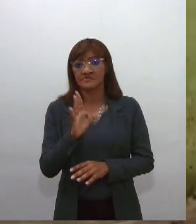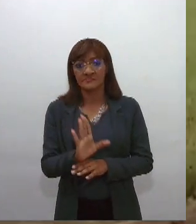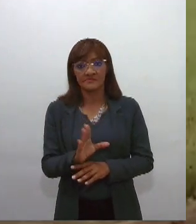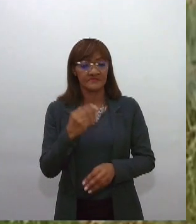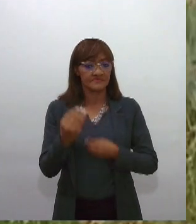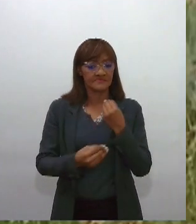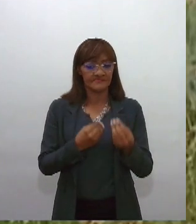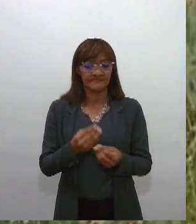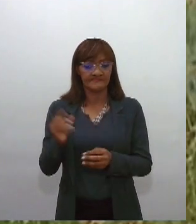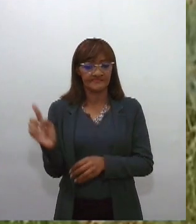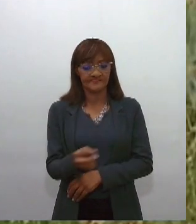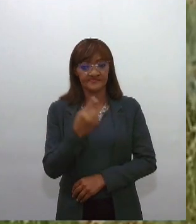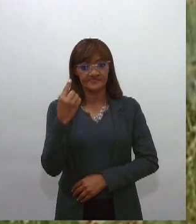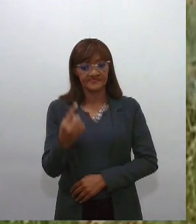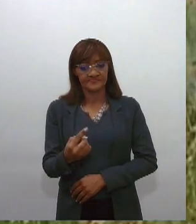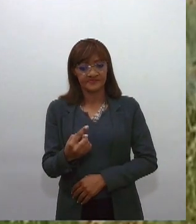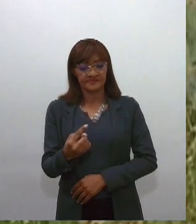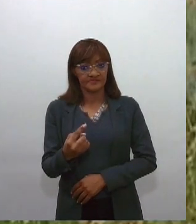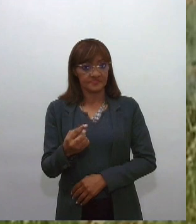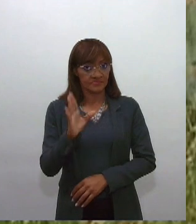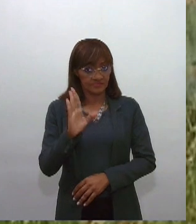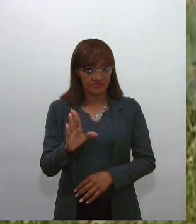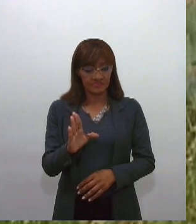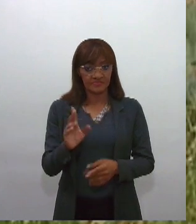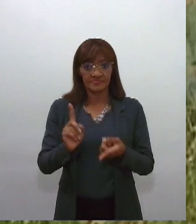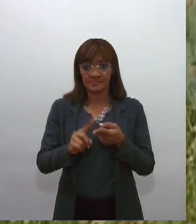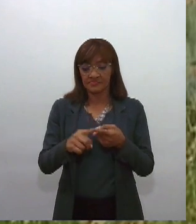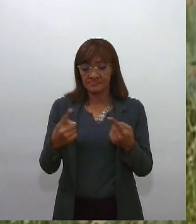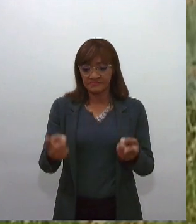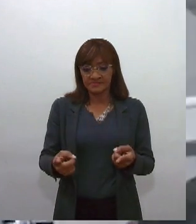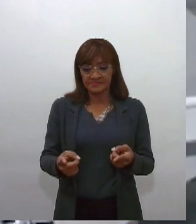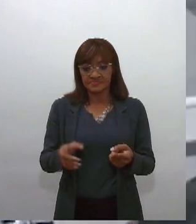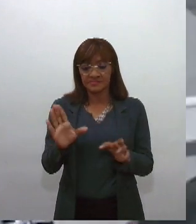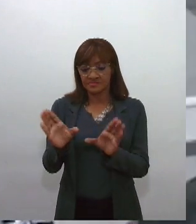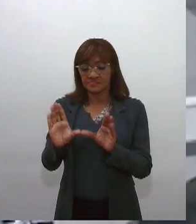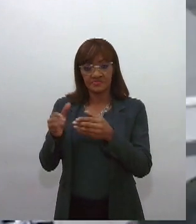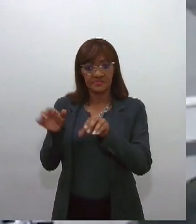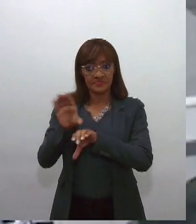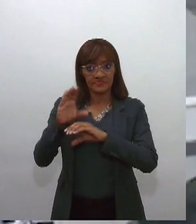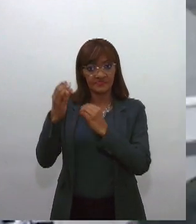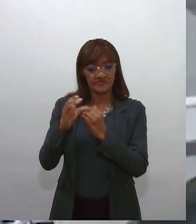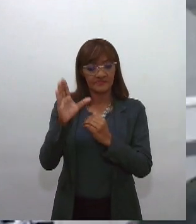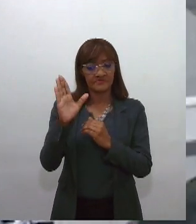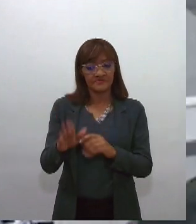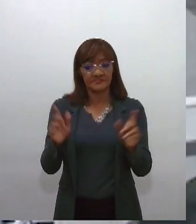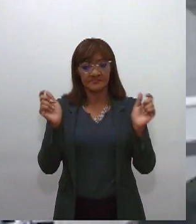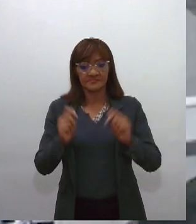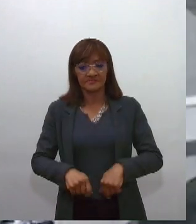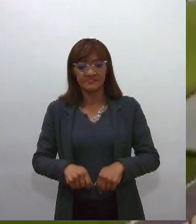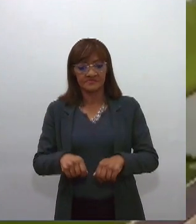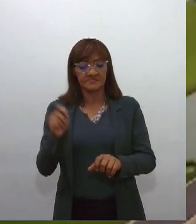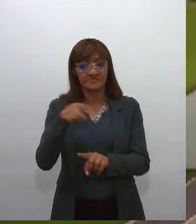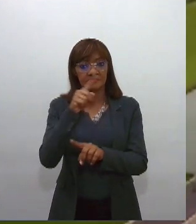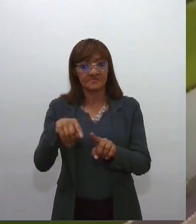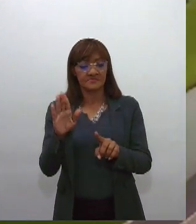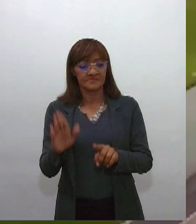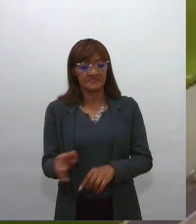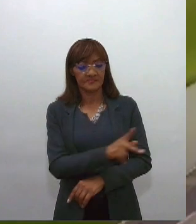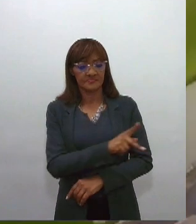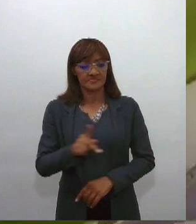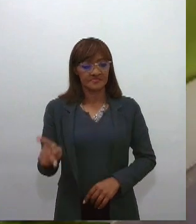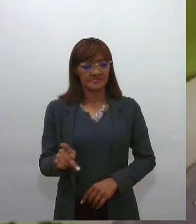magistrado. Também dependerão de colegiado decisões que suspendam atos do presidente da República e dos